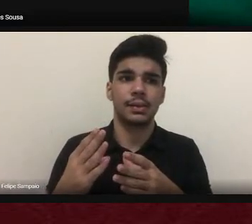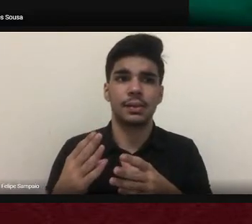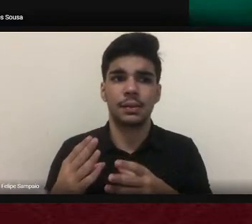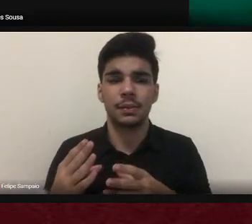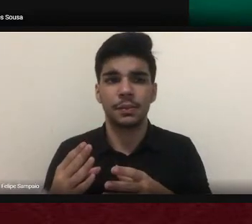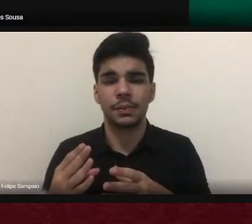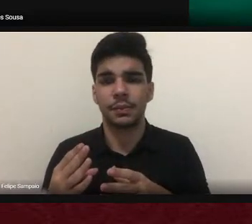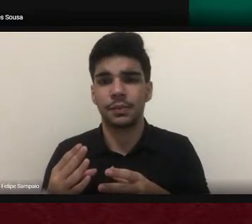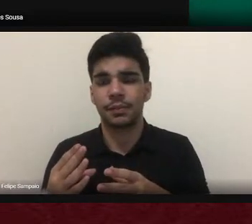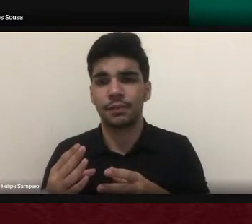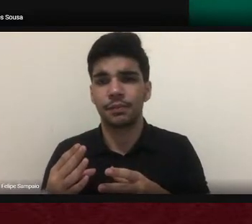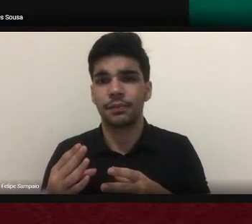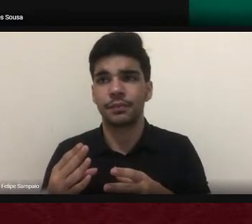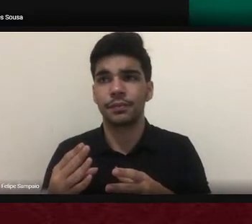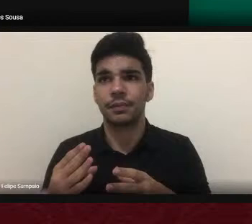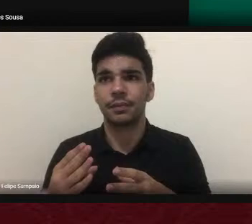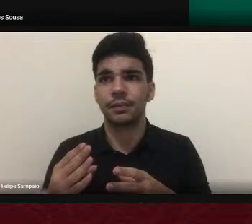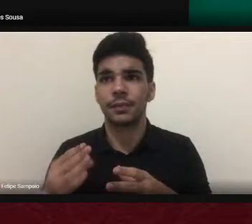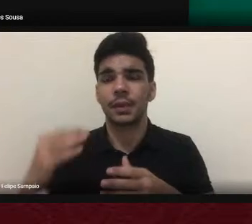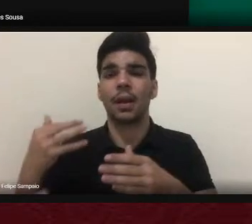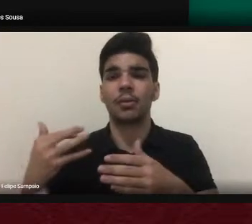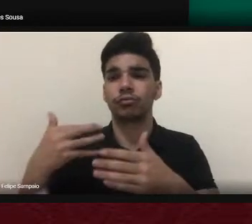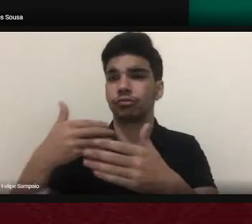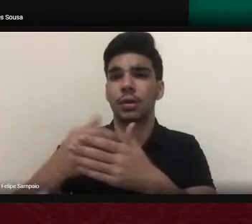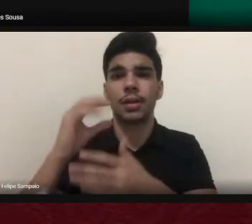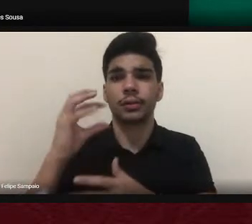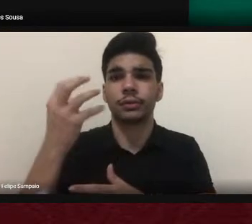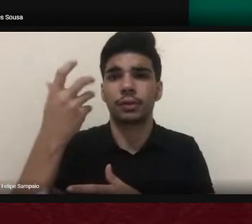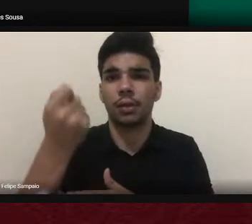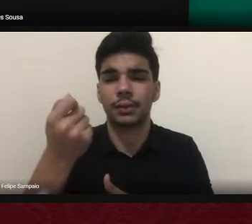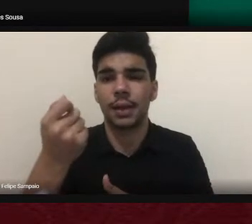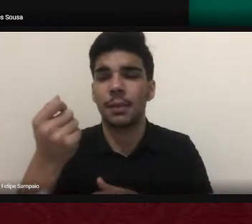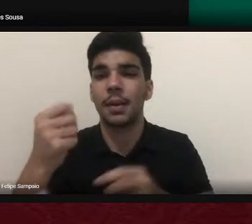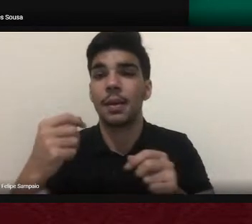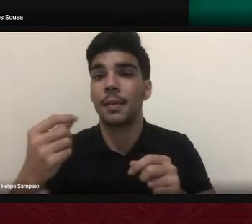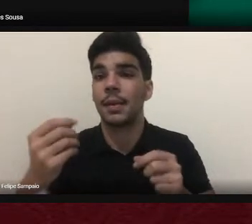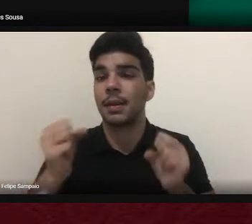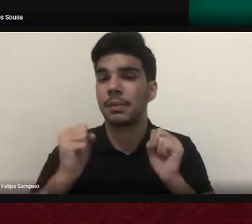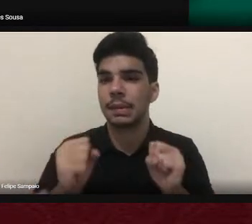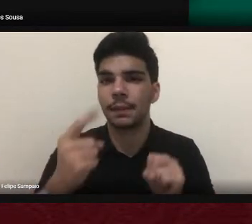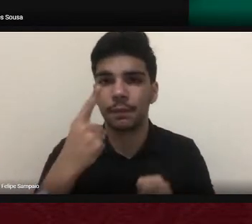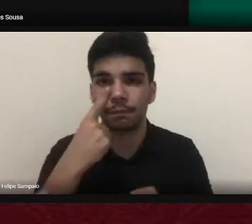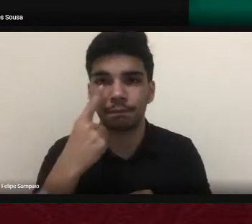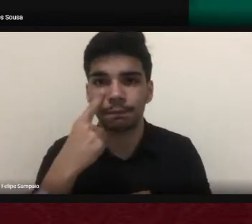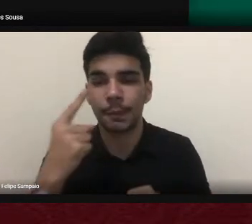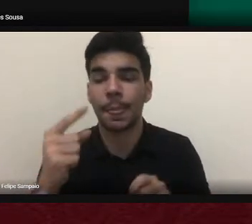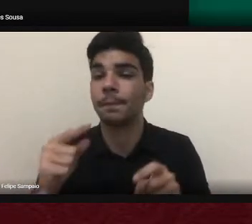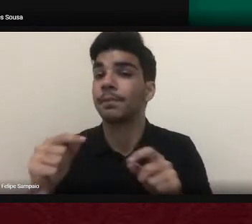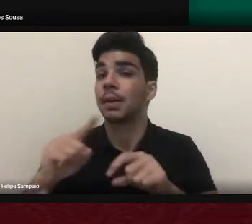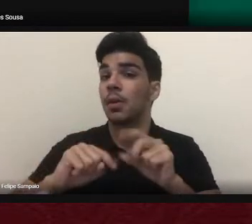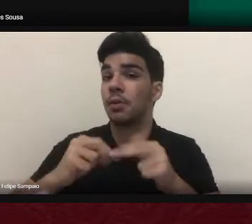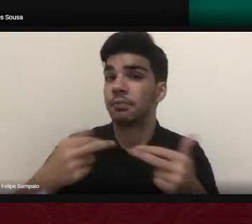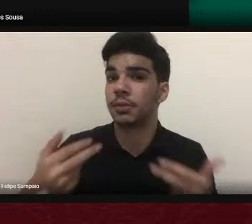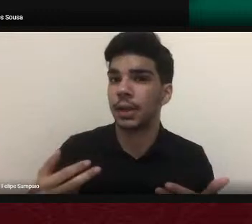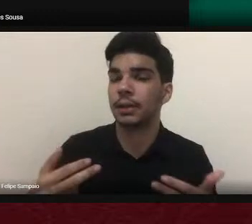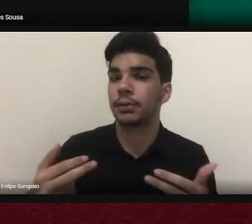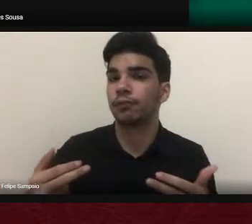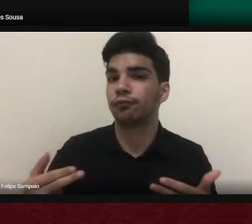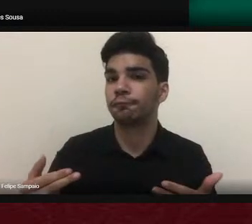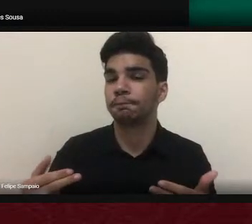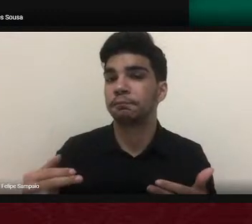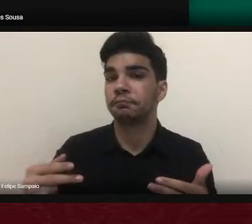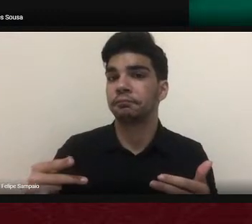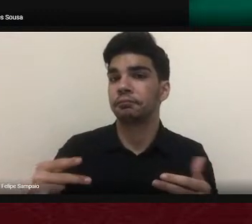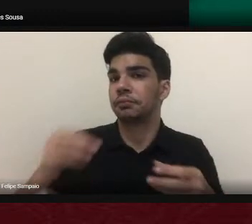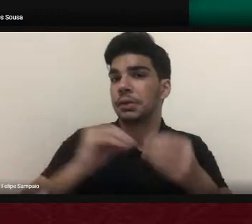arco temporal que é a barca ou pela multiplicidade de olhares para objetos de natureza semelhantes como que nós